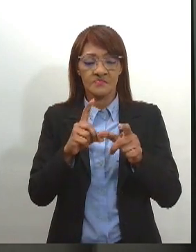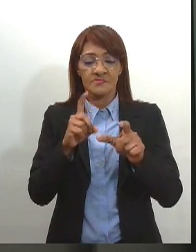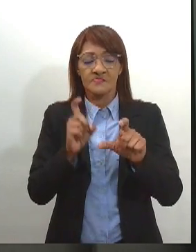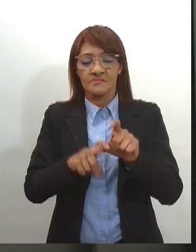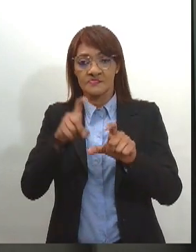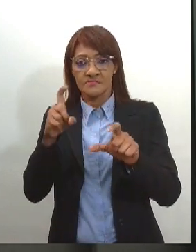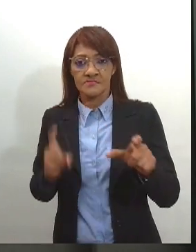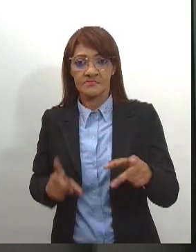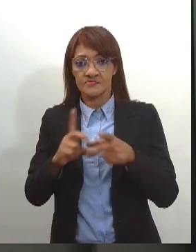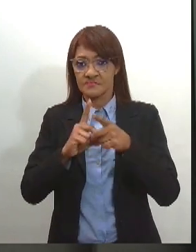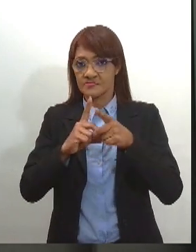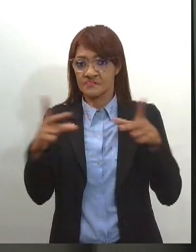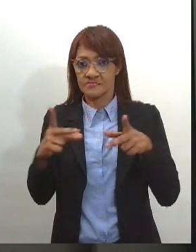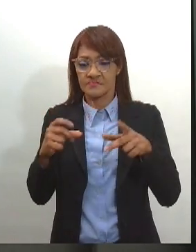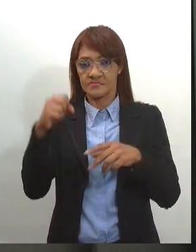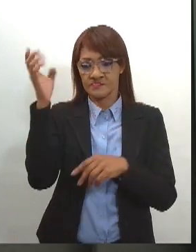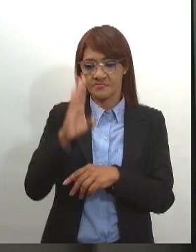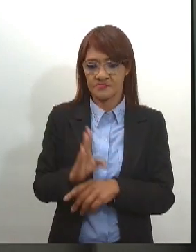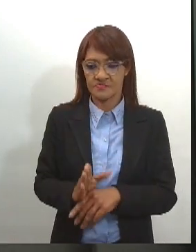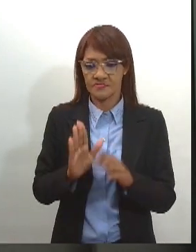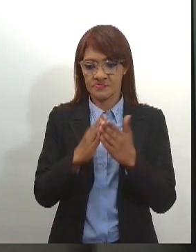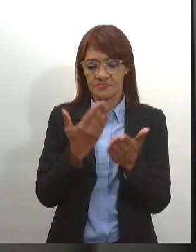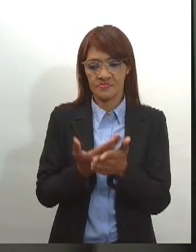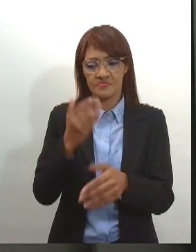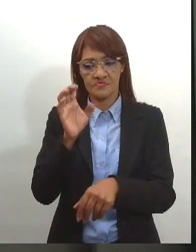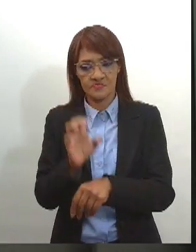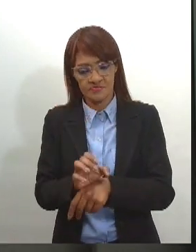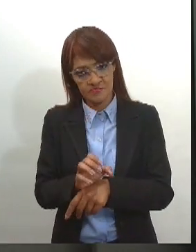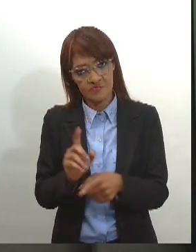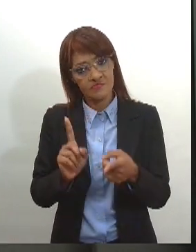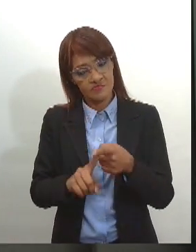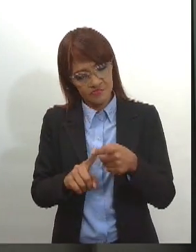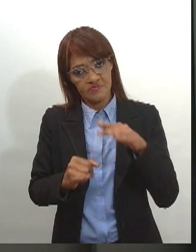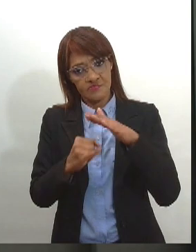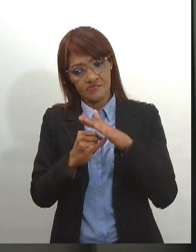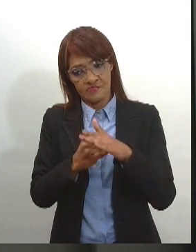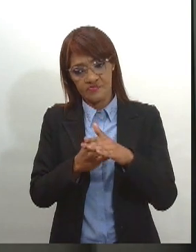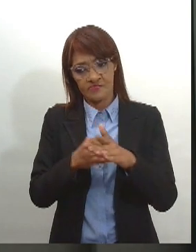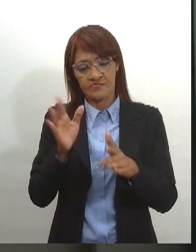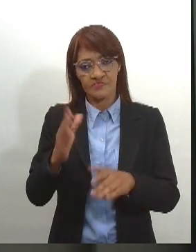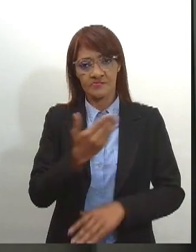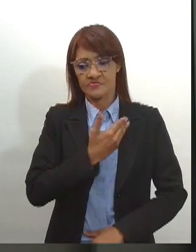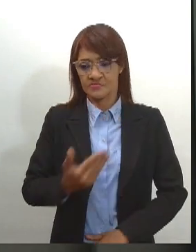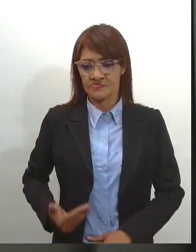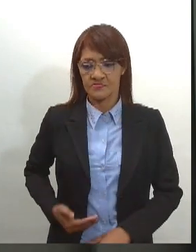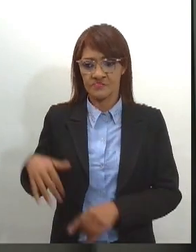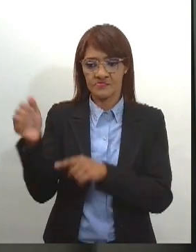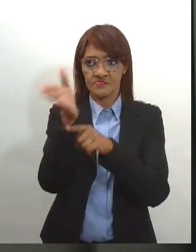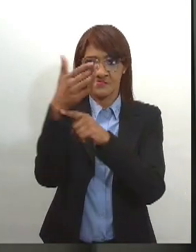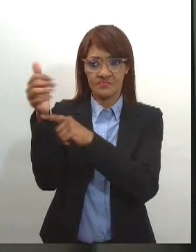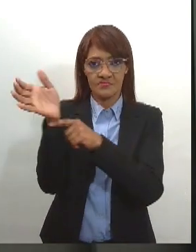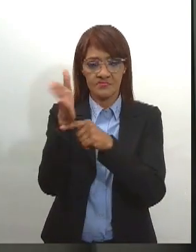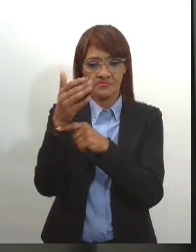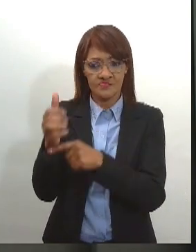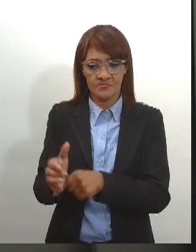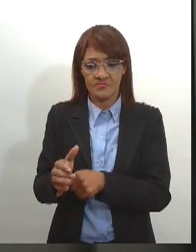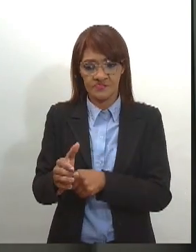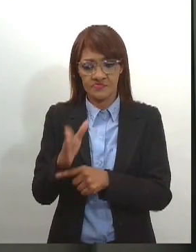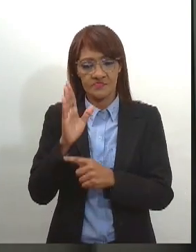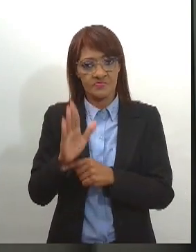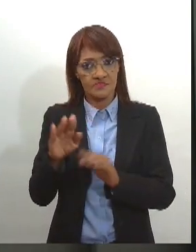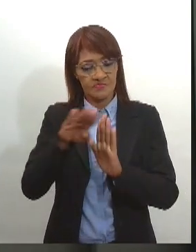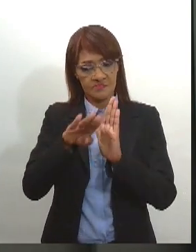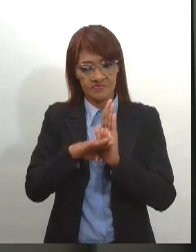escolas da Rede Estadual e instituições públicas, com acendimento da bandeira e atividades cívicas. No dia 7 de